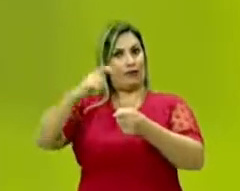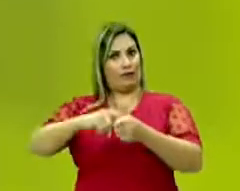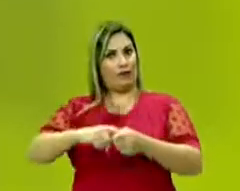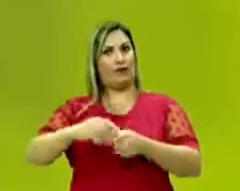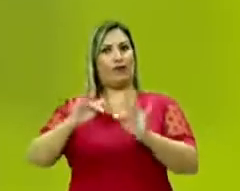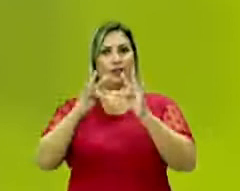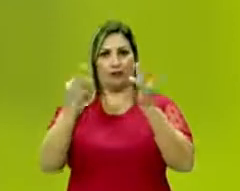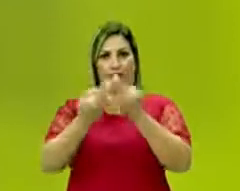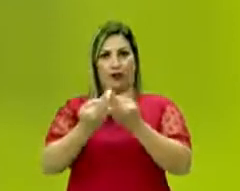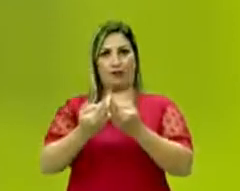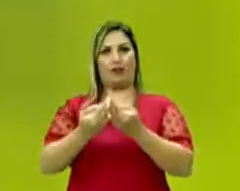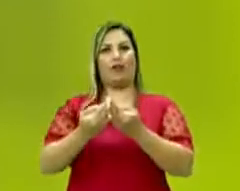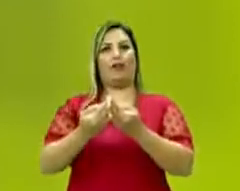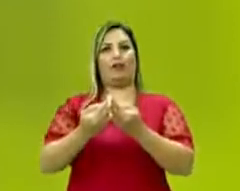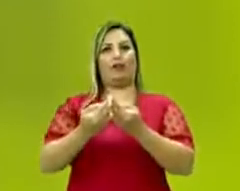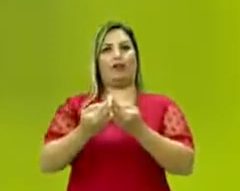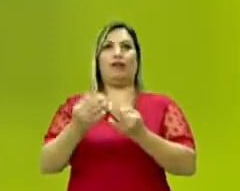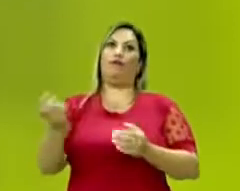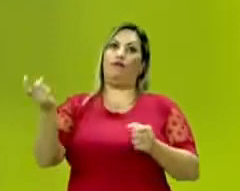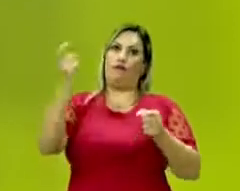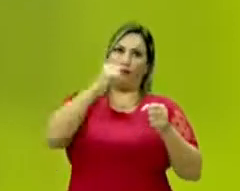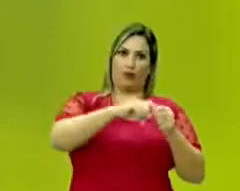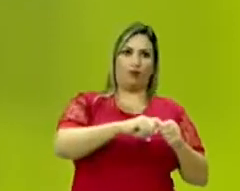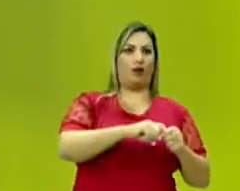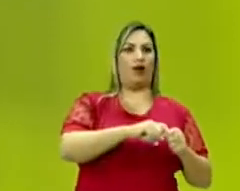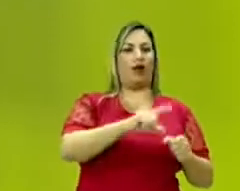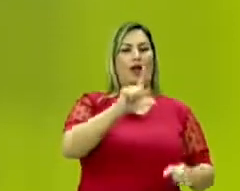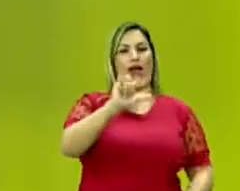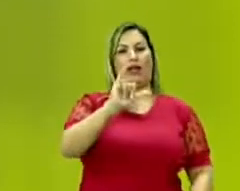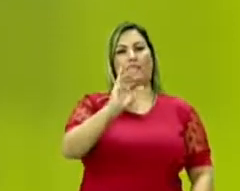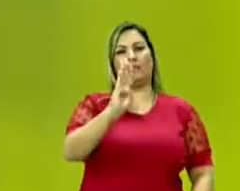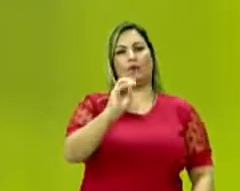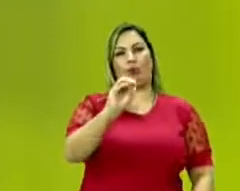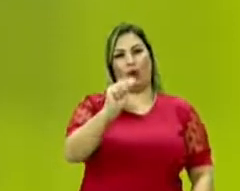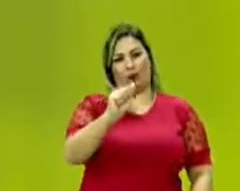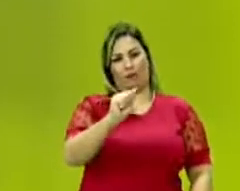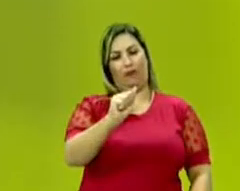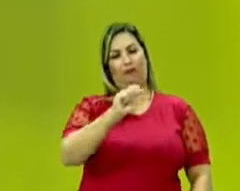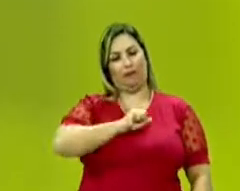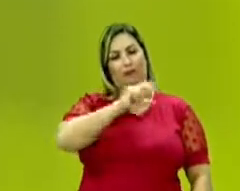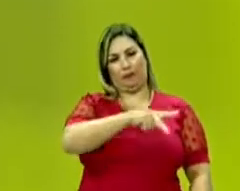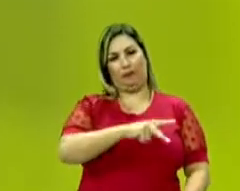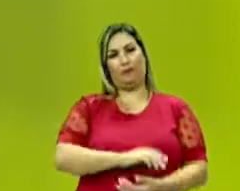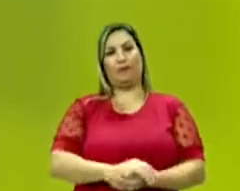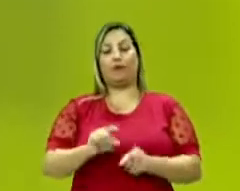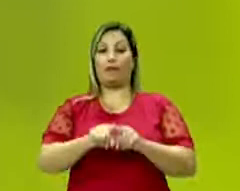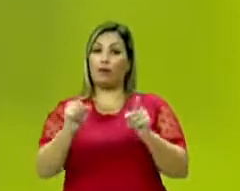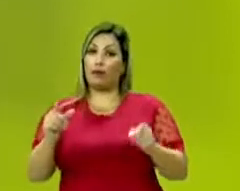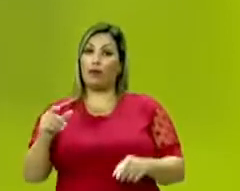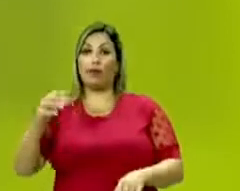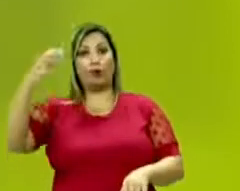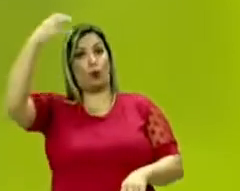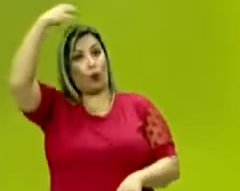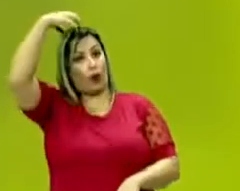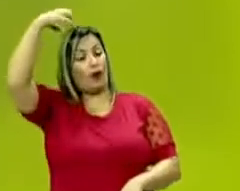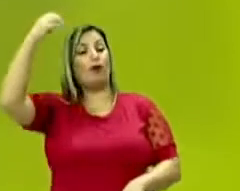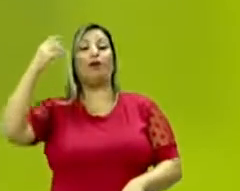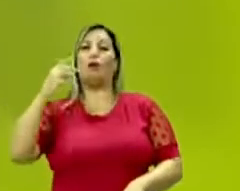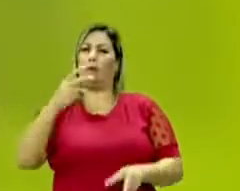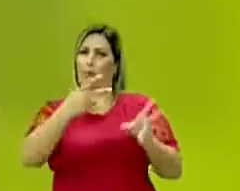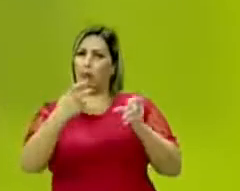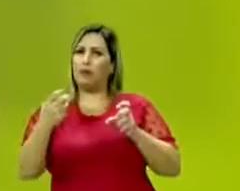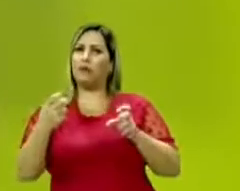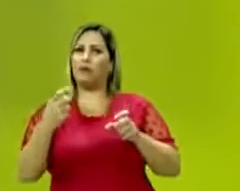corte para Lisboa. Mas Dom João, percebendo essas relações, delegou a